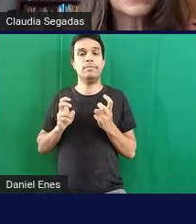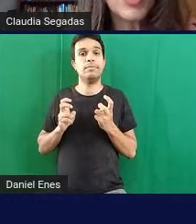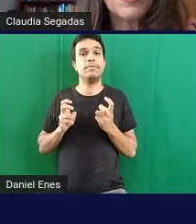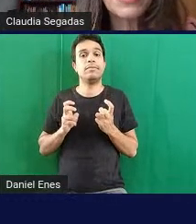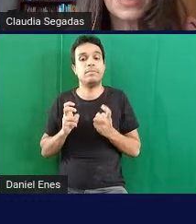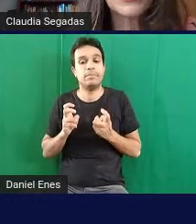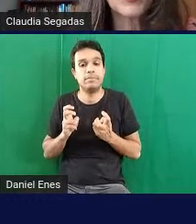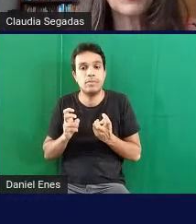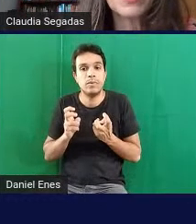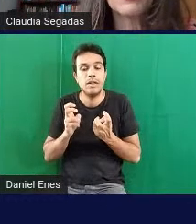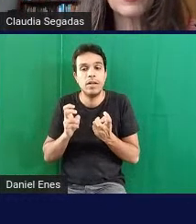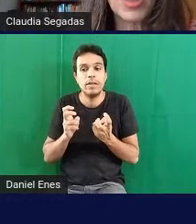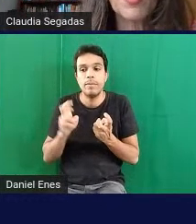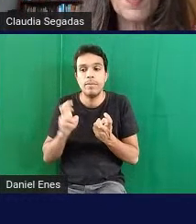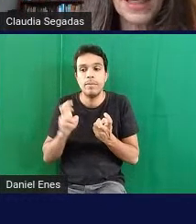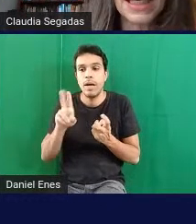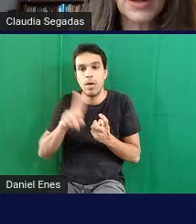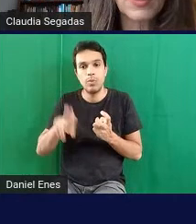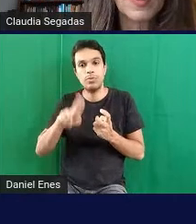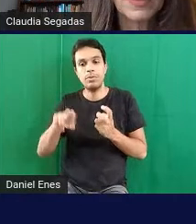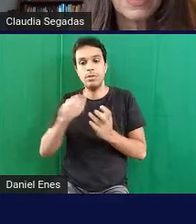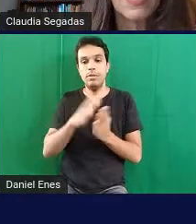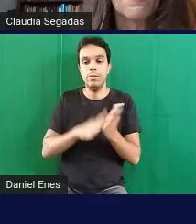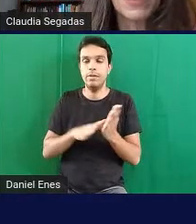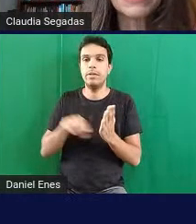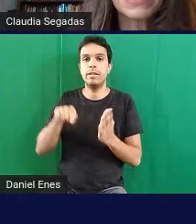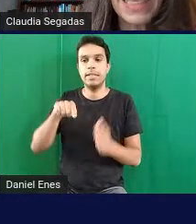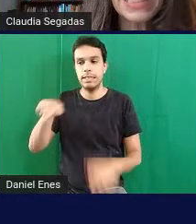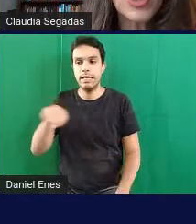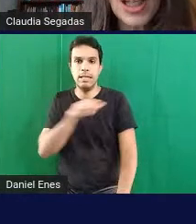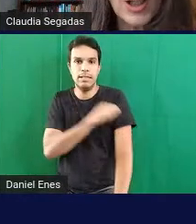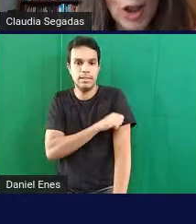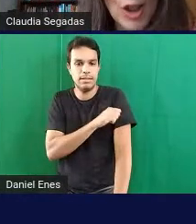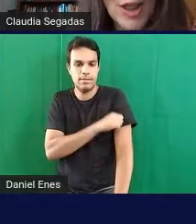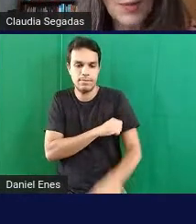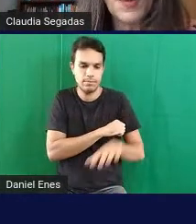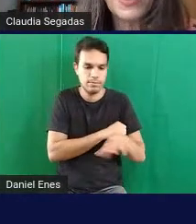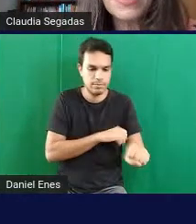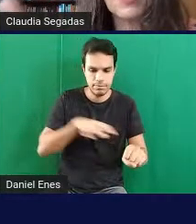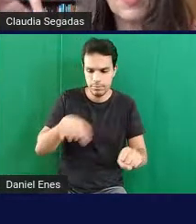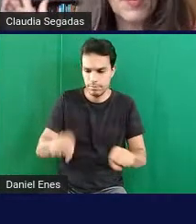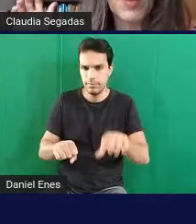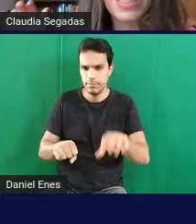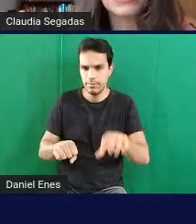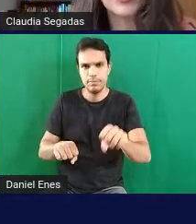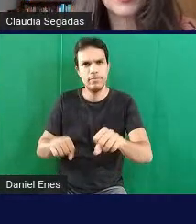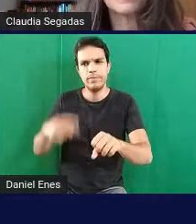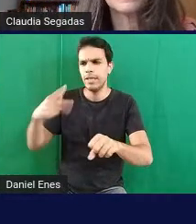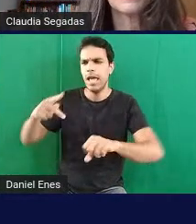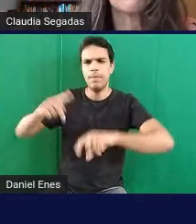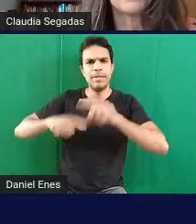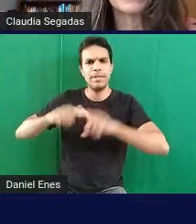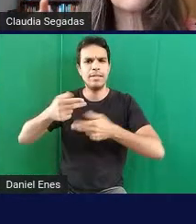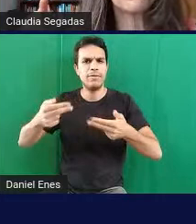aplicar a atividade que os alunos estavam pegando materiais que eles tinham por exemplo a borracha para